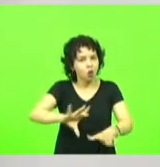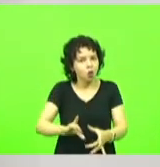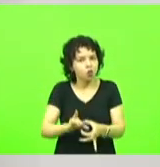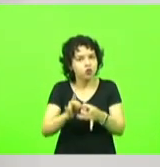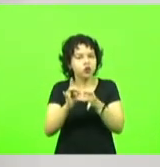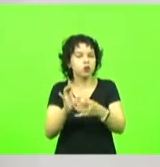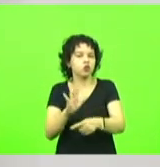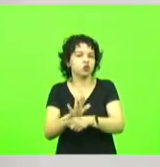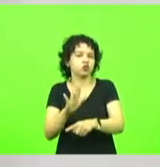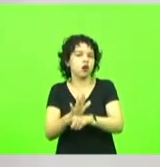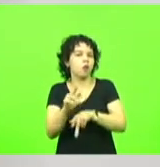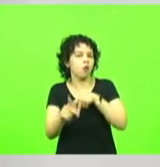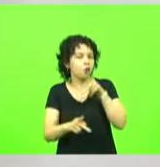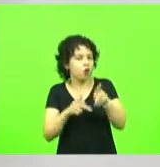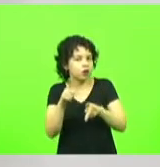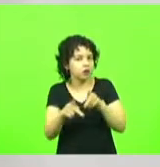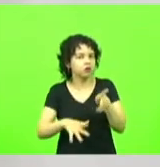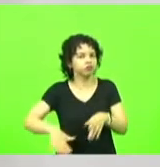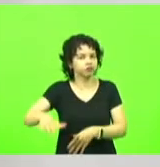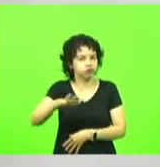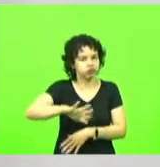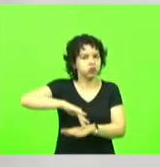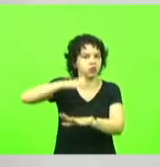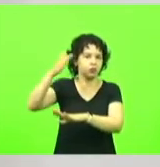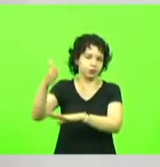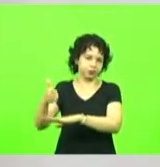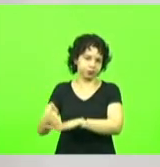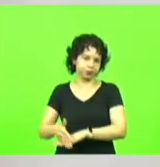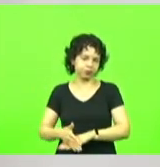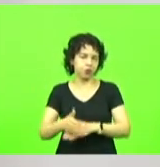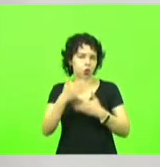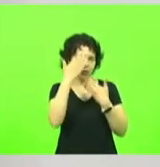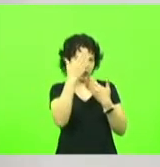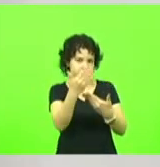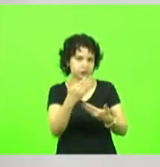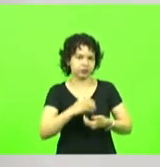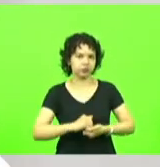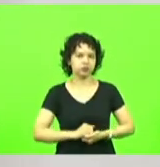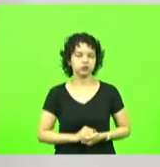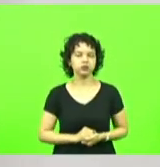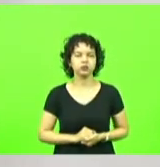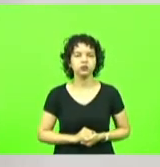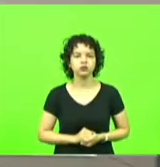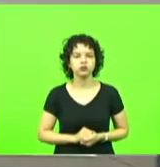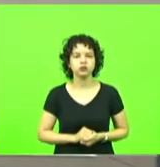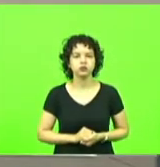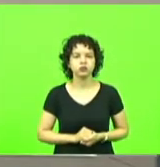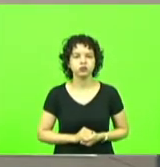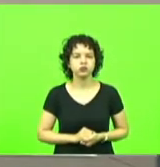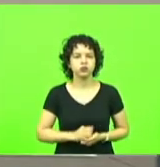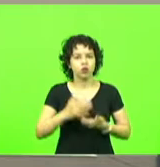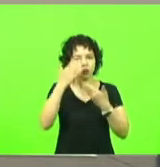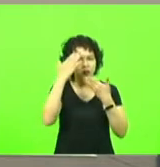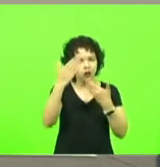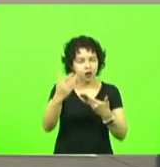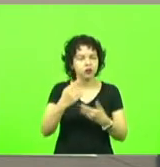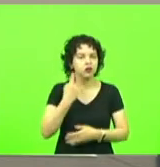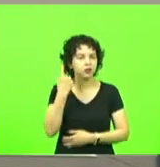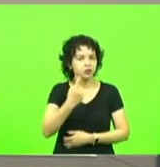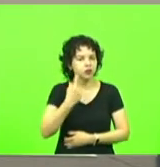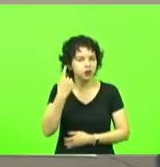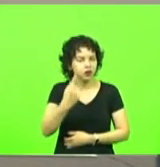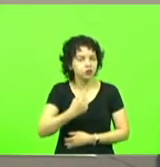pela nossa região e pelo Alto Vale obrigado senhor presidente obrigado deputado Maurício Cudillac